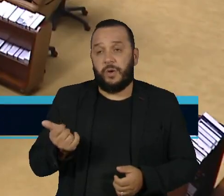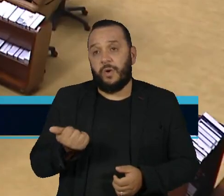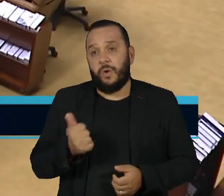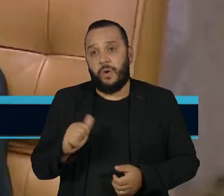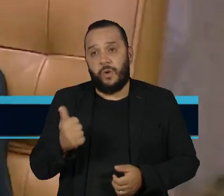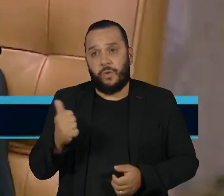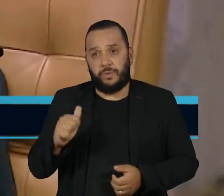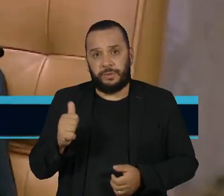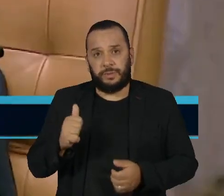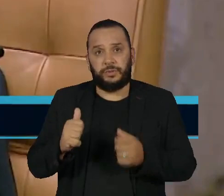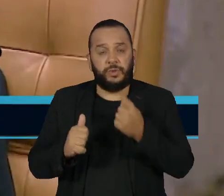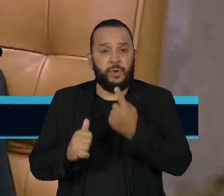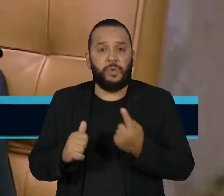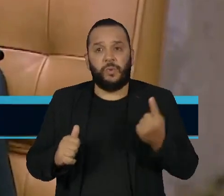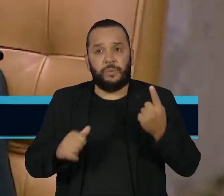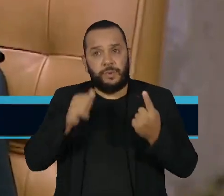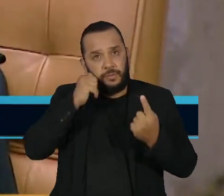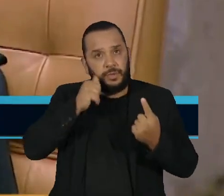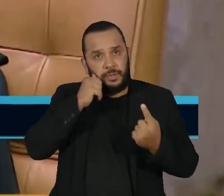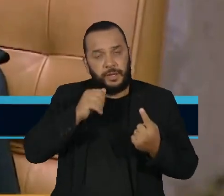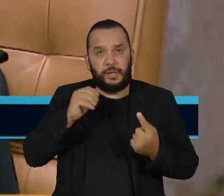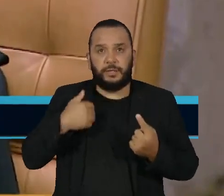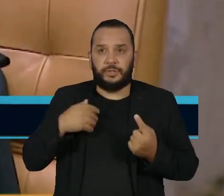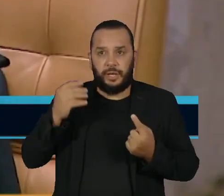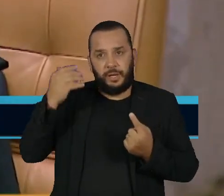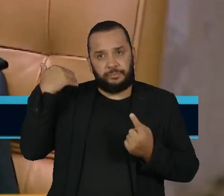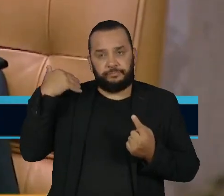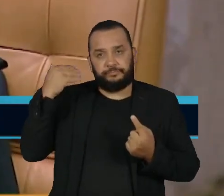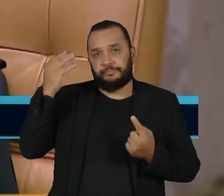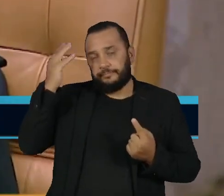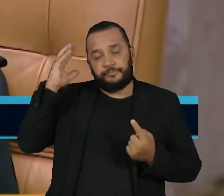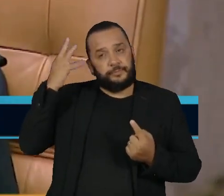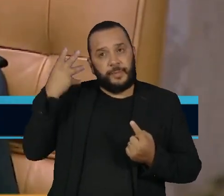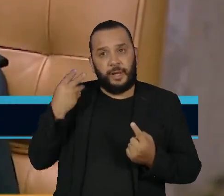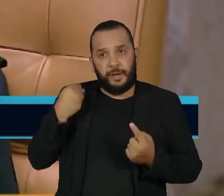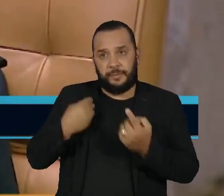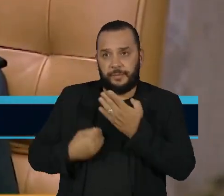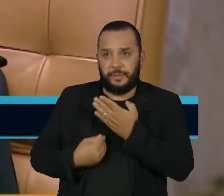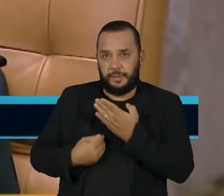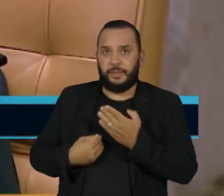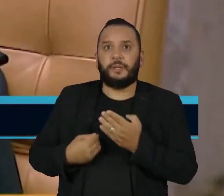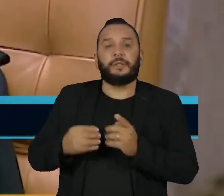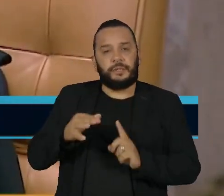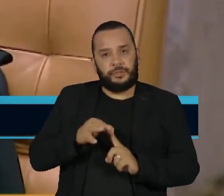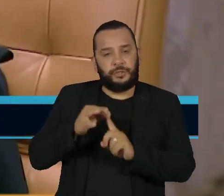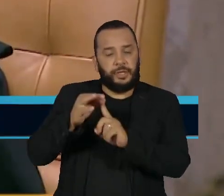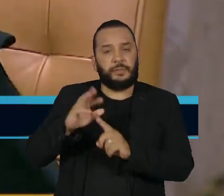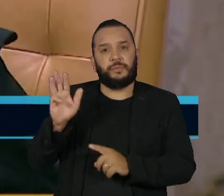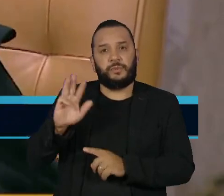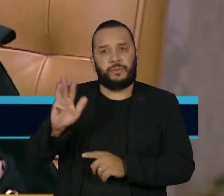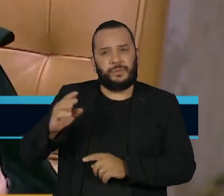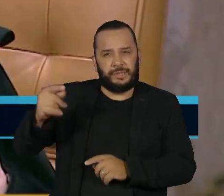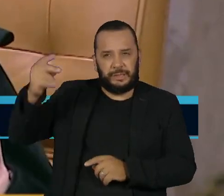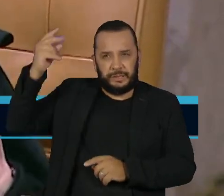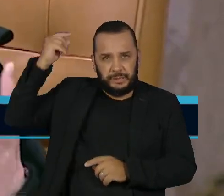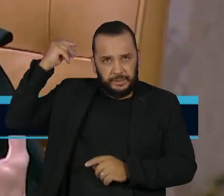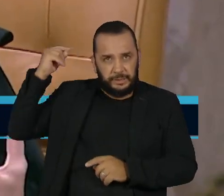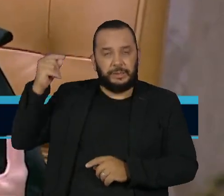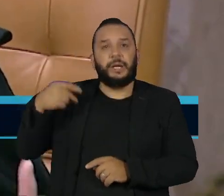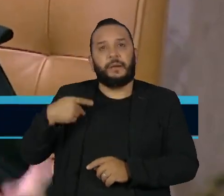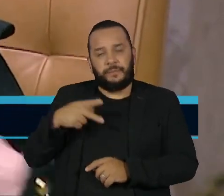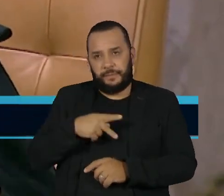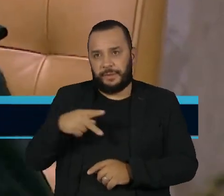apenas uma mulher, a ministra Carmen Lúcia. A magistrada foi indicada por Lula no primeiro mandato como presidente.